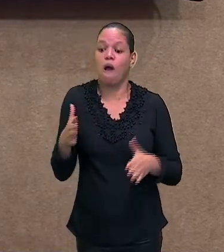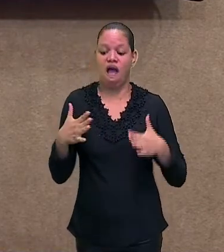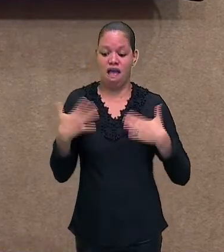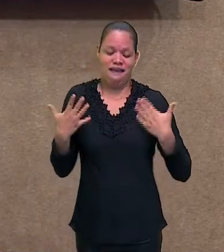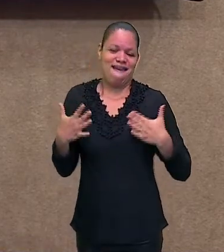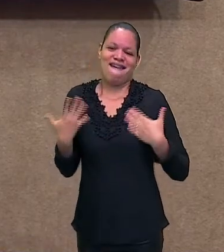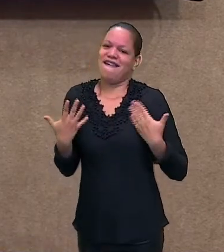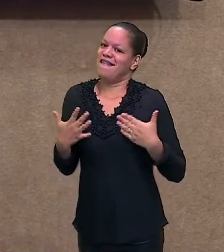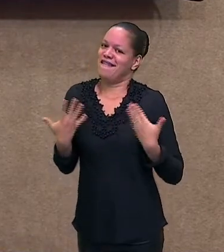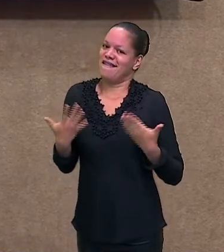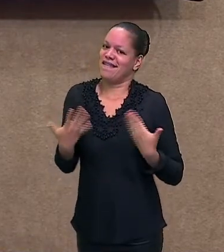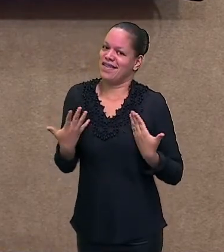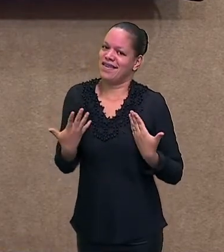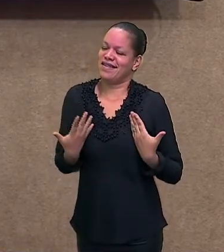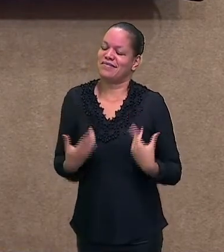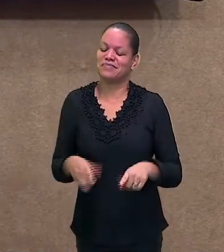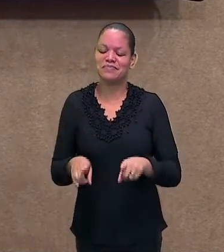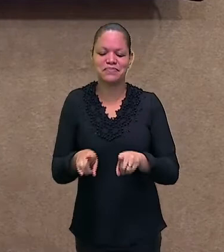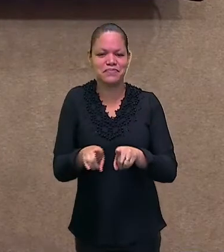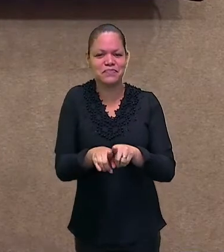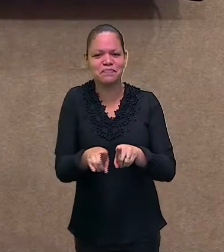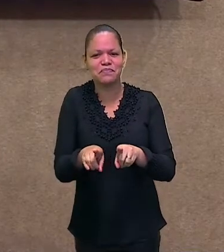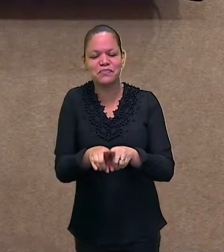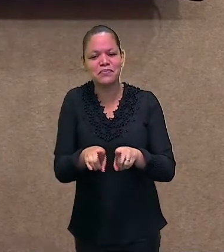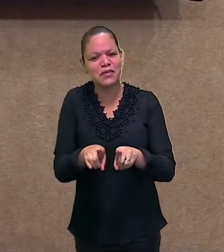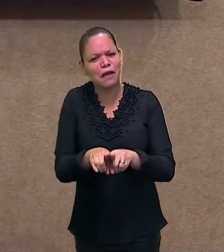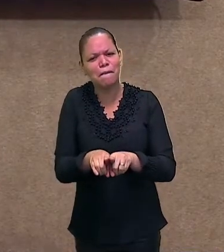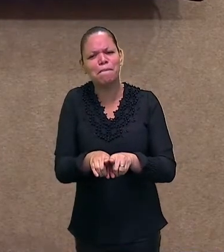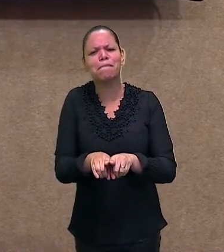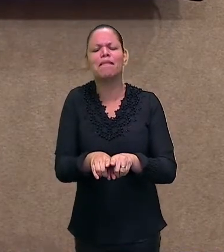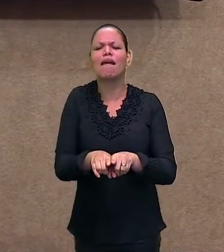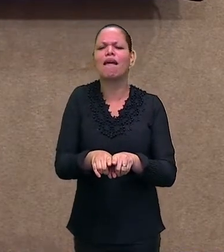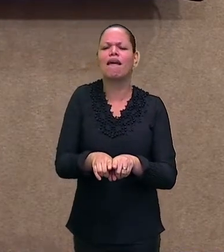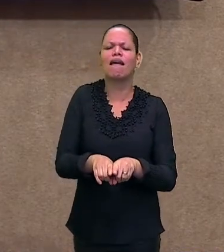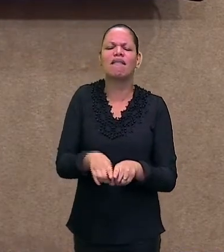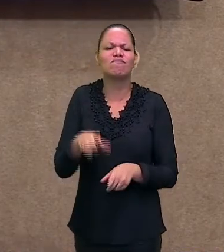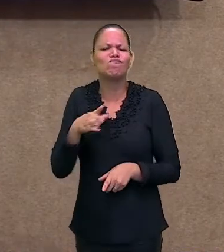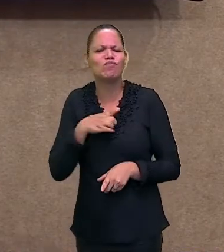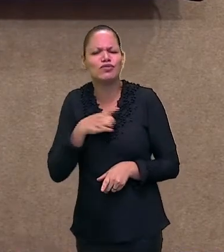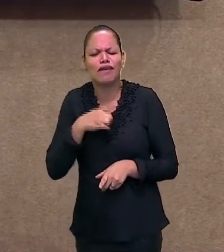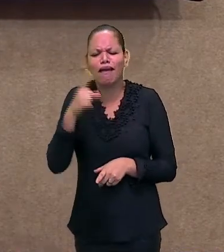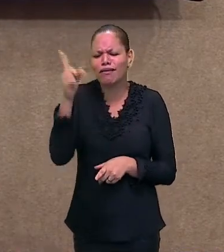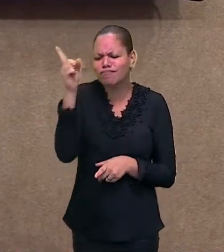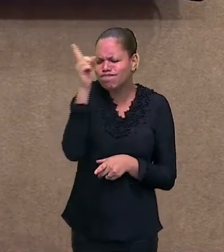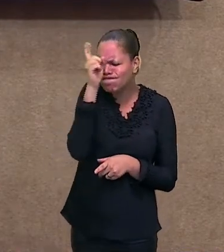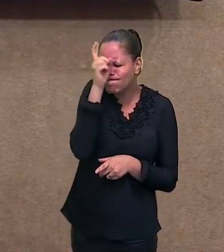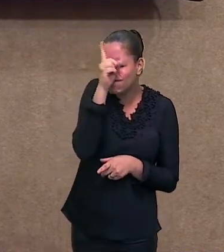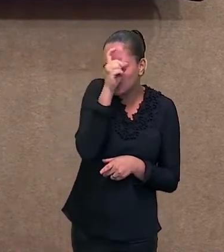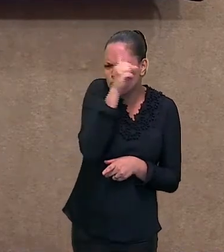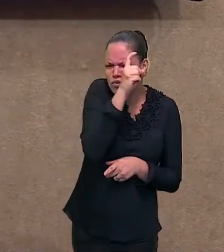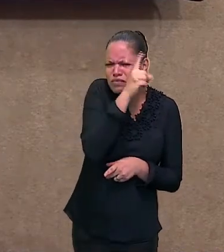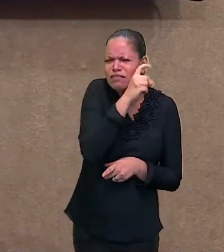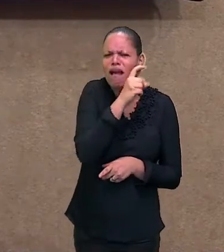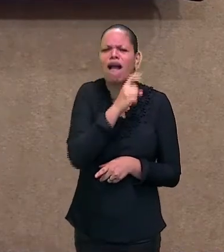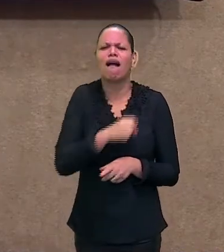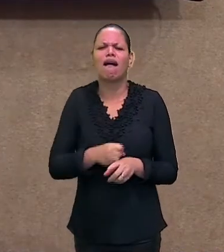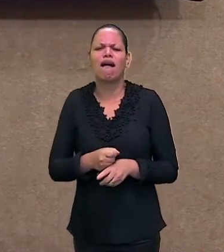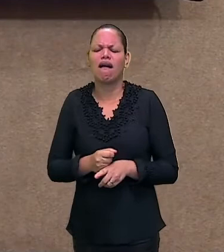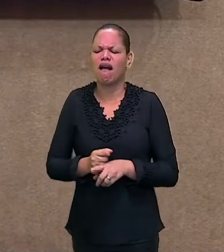beleza, eles tiveram também seus momentos de dificuldade, as guerras por causa de